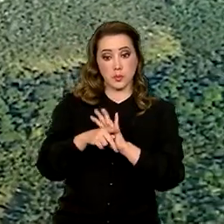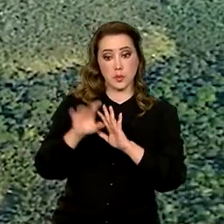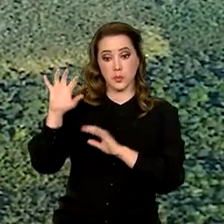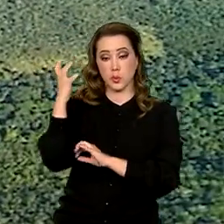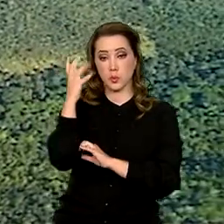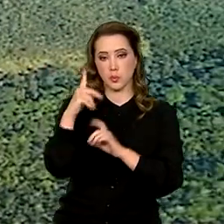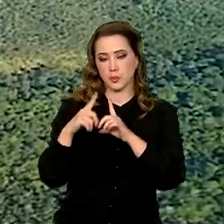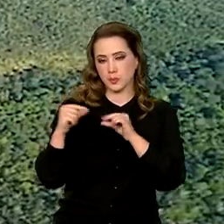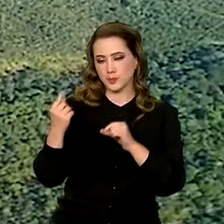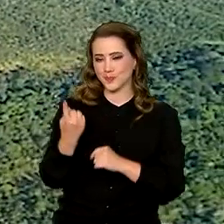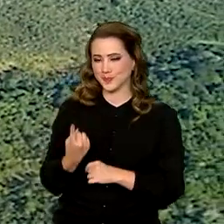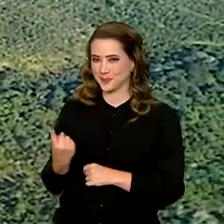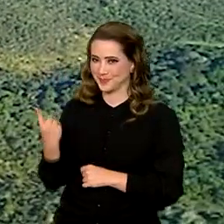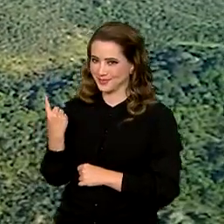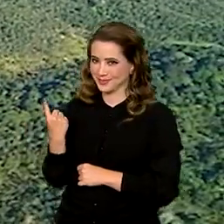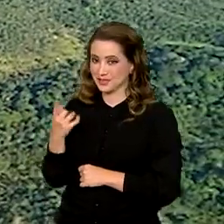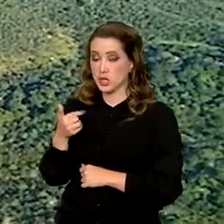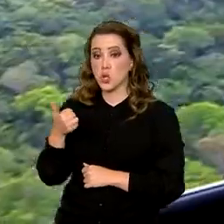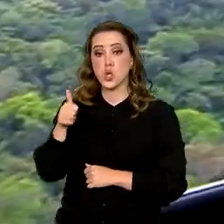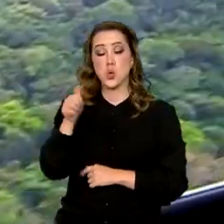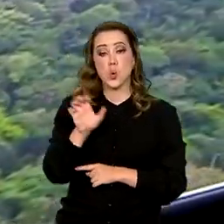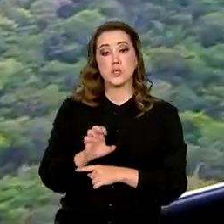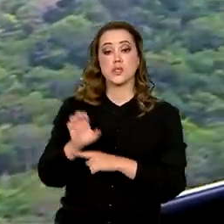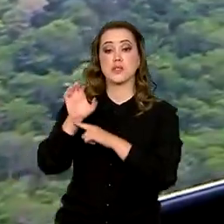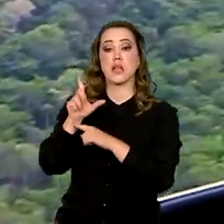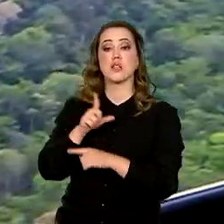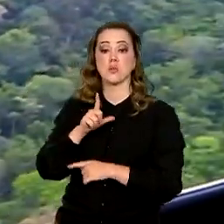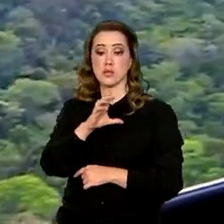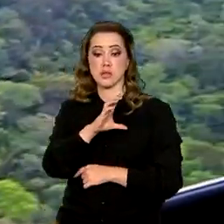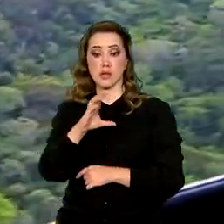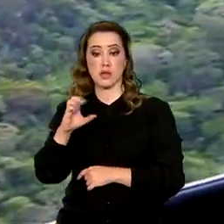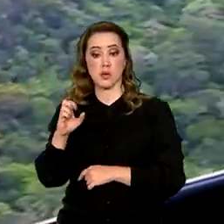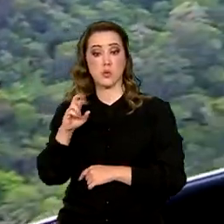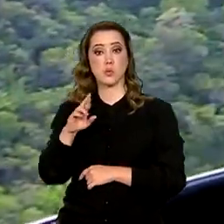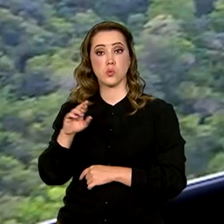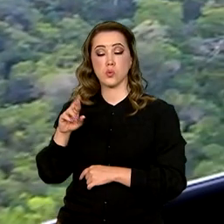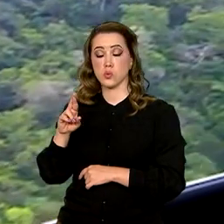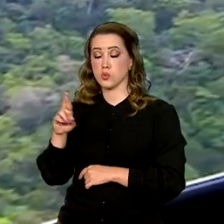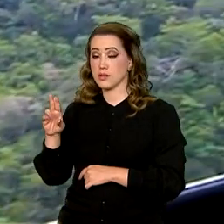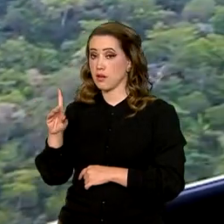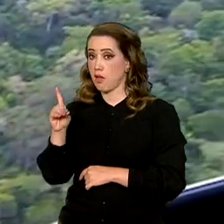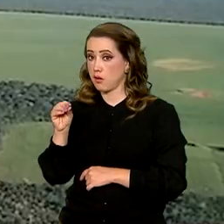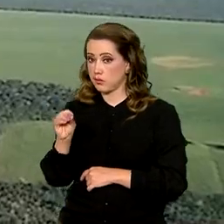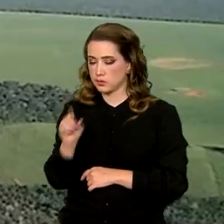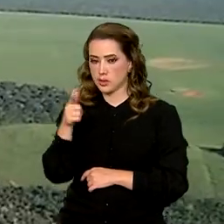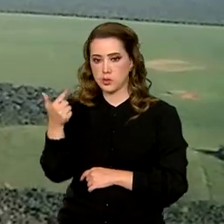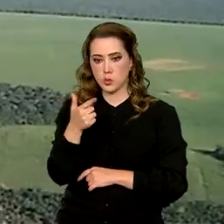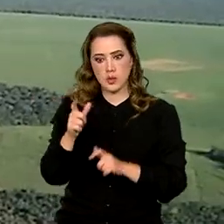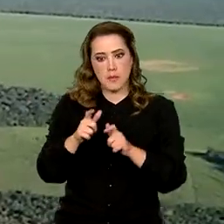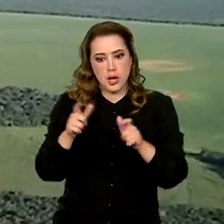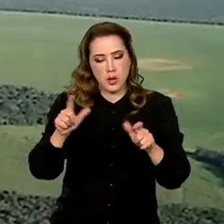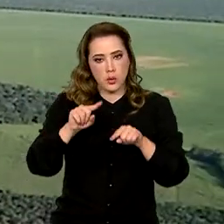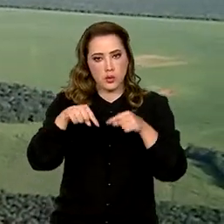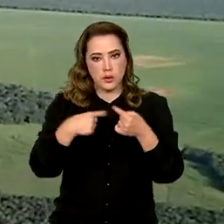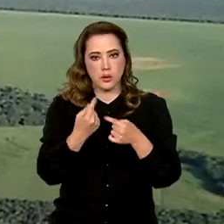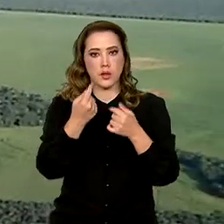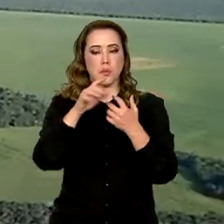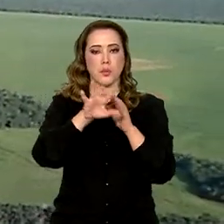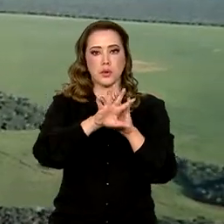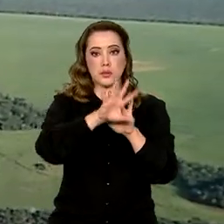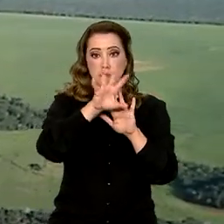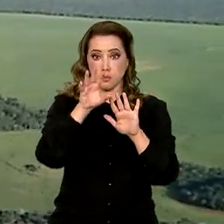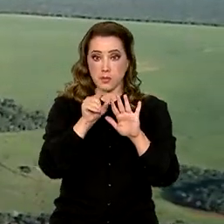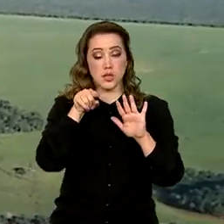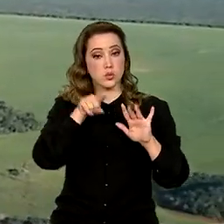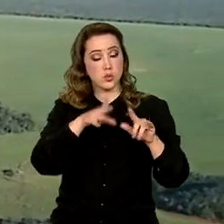O Cerrado está presente em 11 estados. É a segunda maior formação vegetal do país após a floresta amazônica.